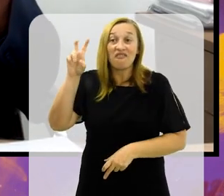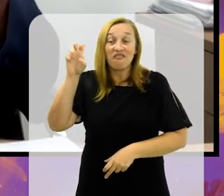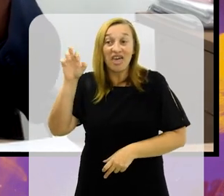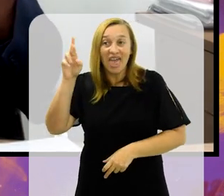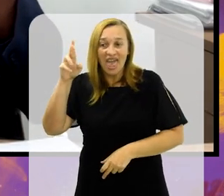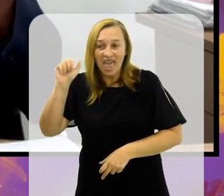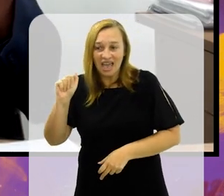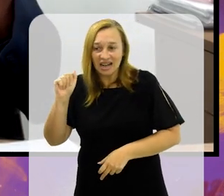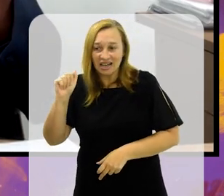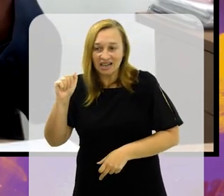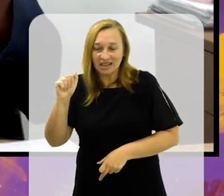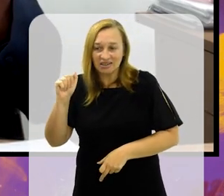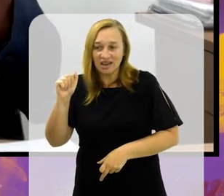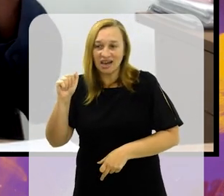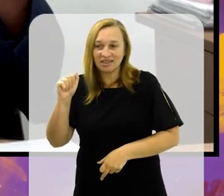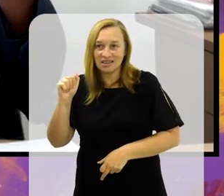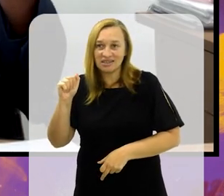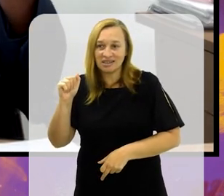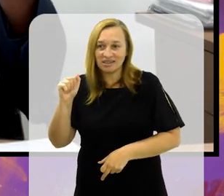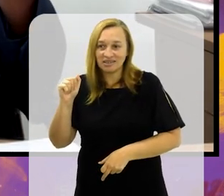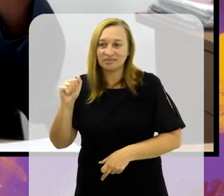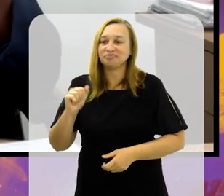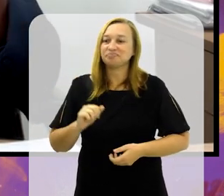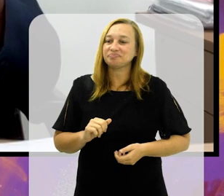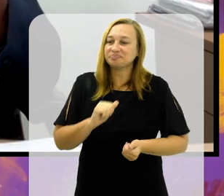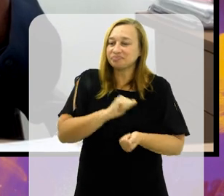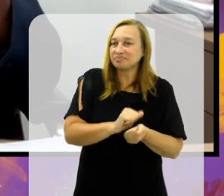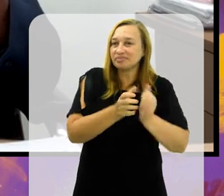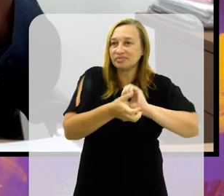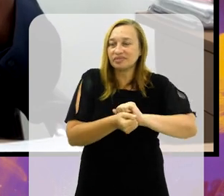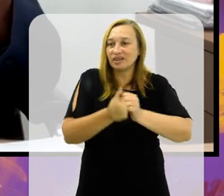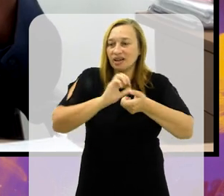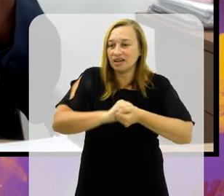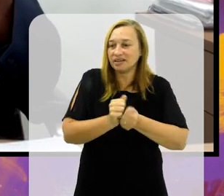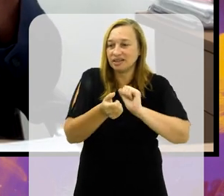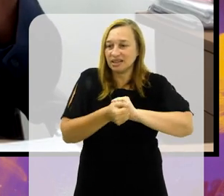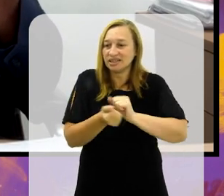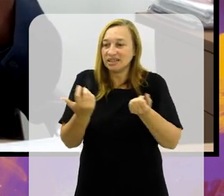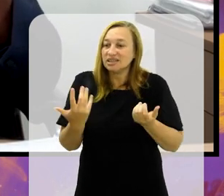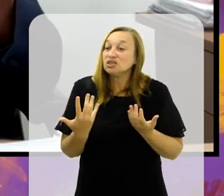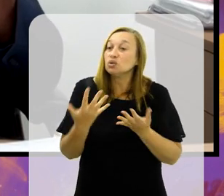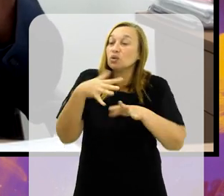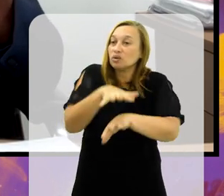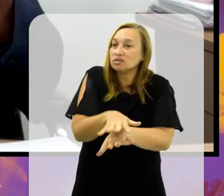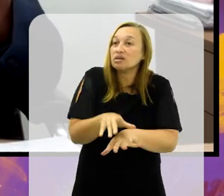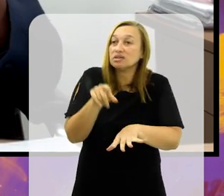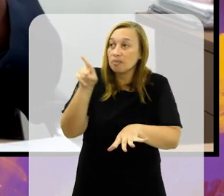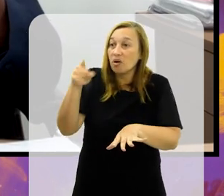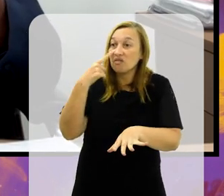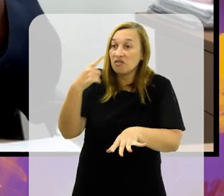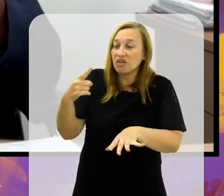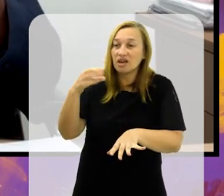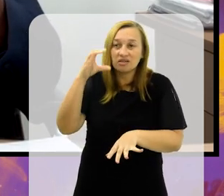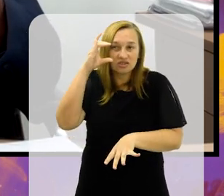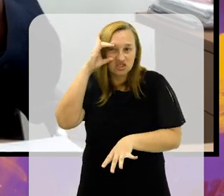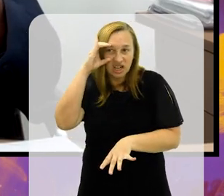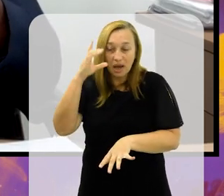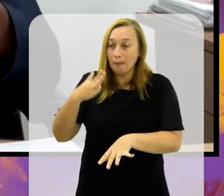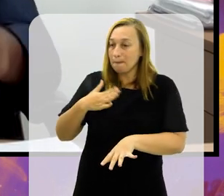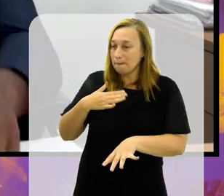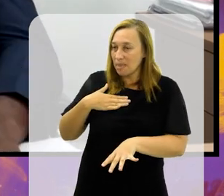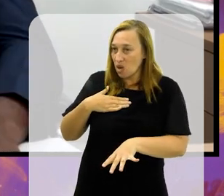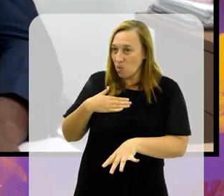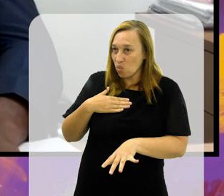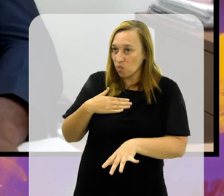que é uma artesã de mão cheia, ela faz esse artesanato de inclusão. Você pode entrar no meu